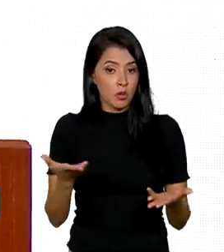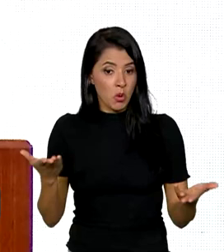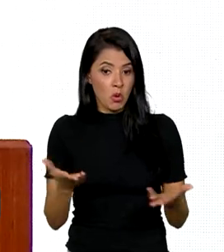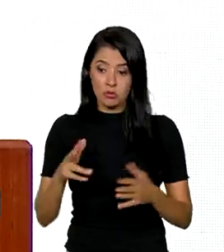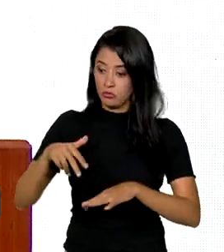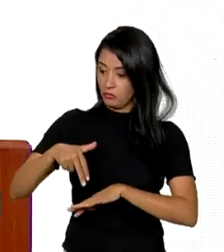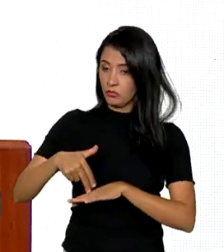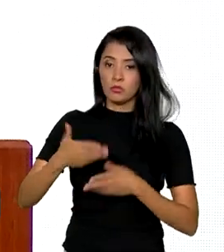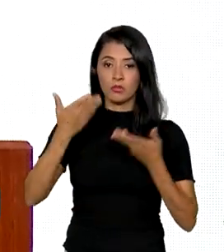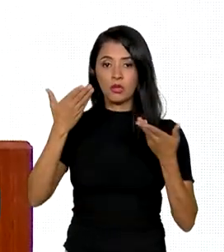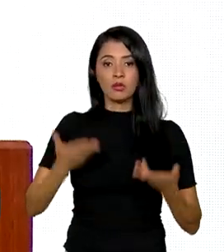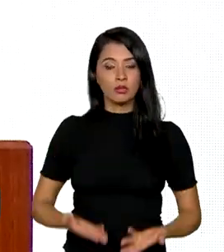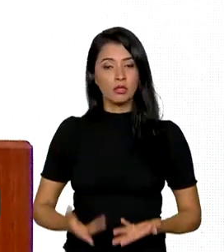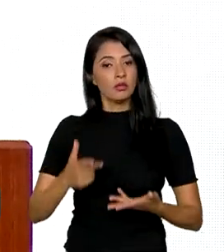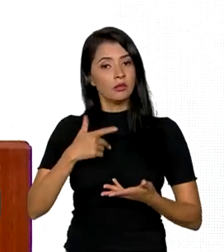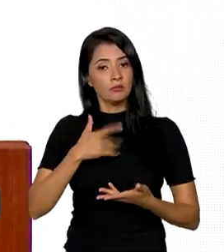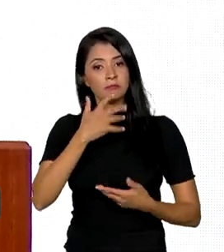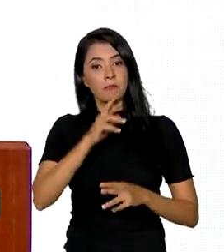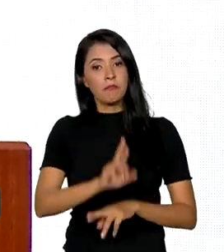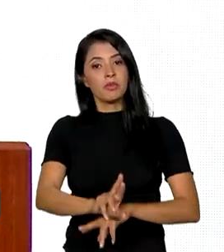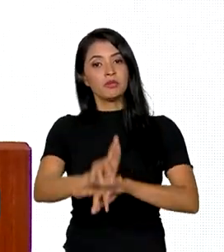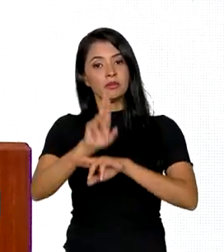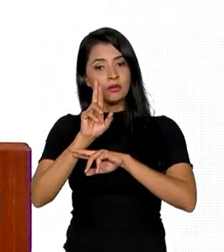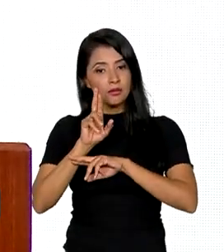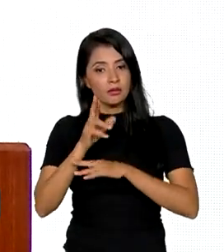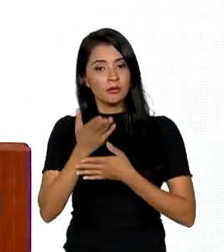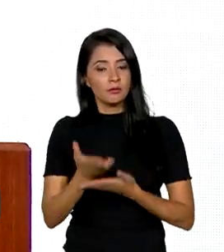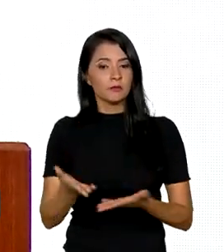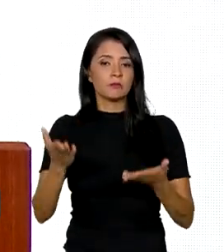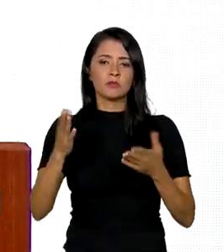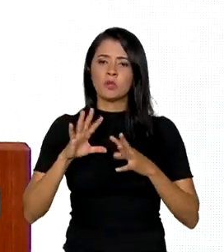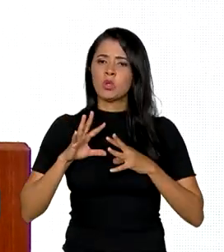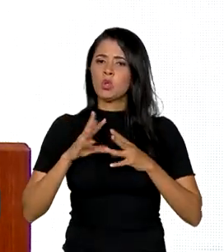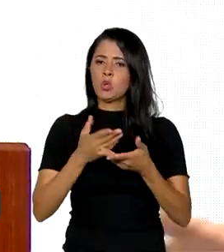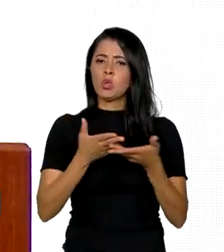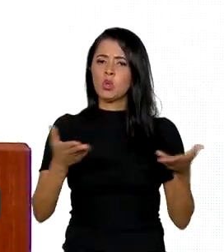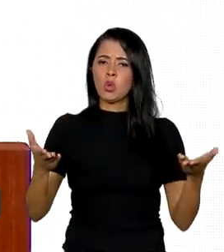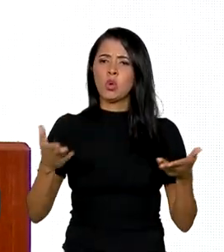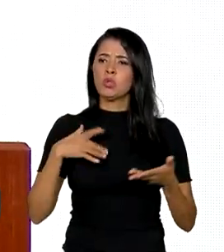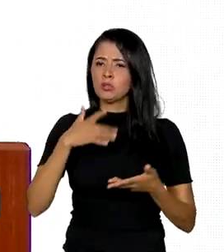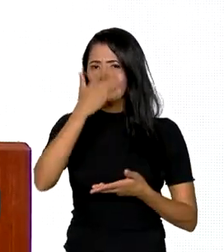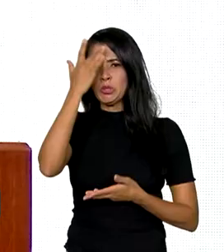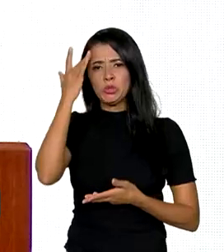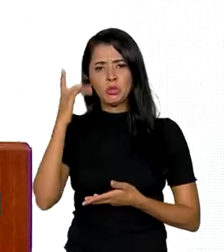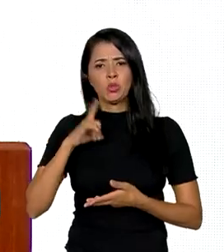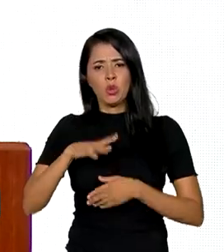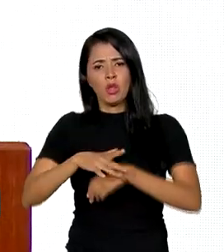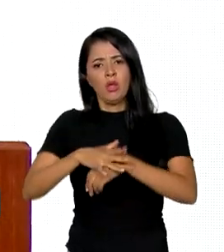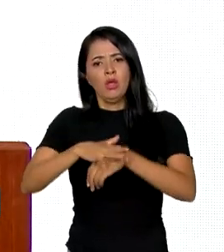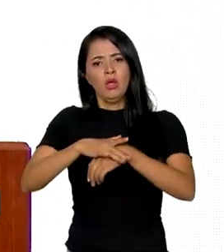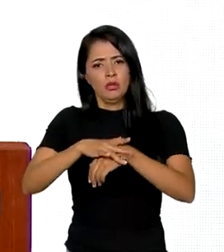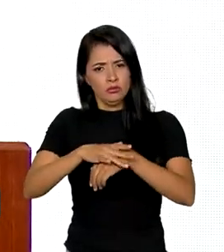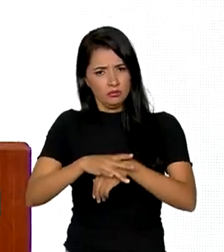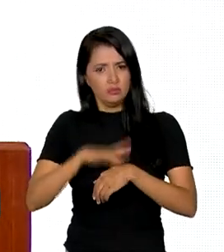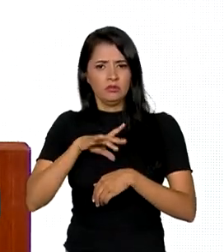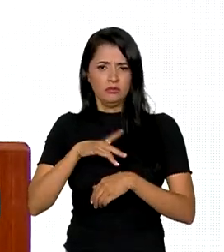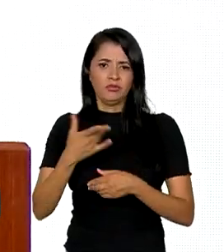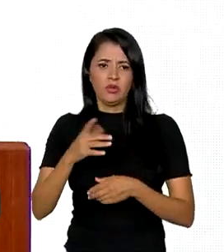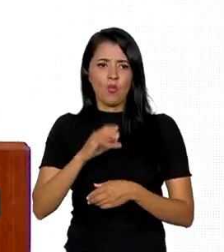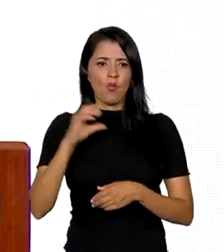estou aqui representando todos os portadores de doenças